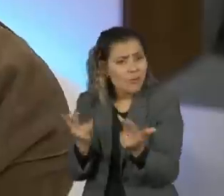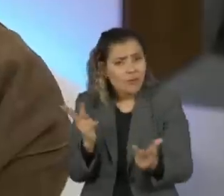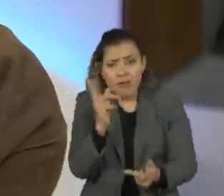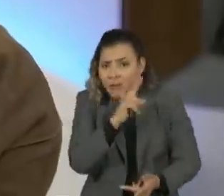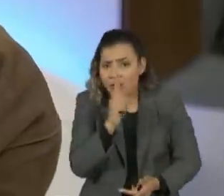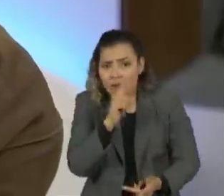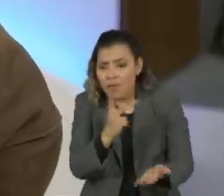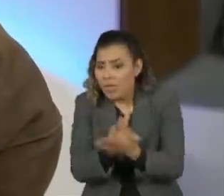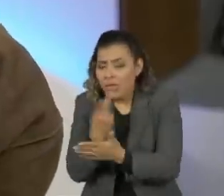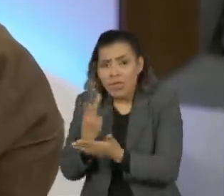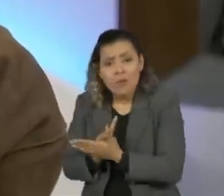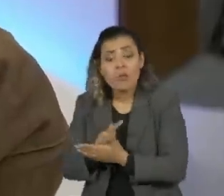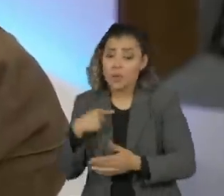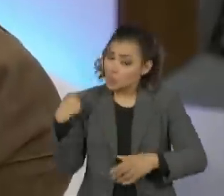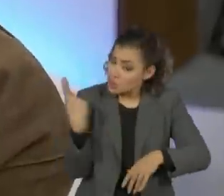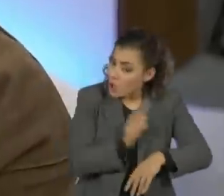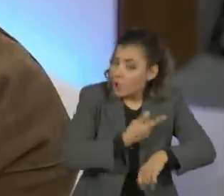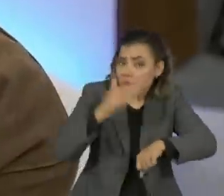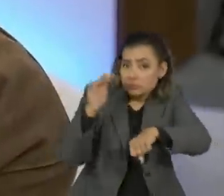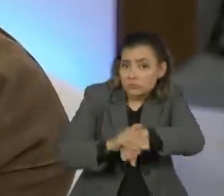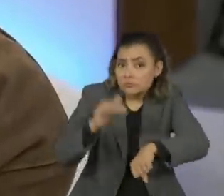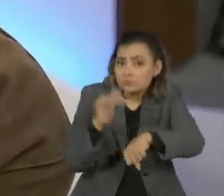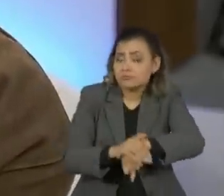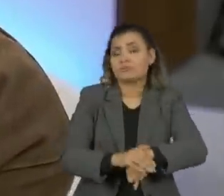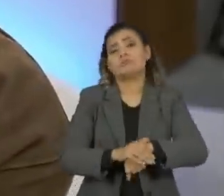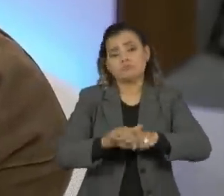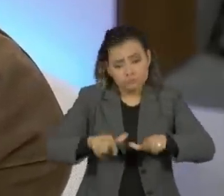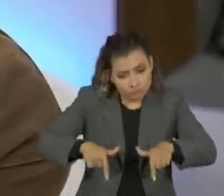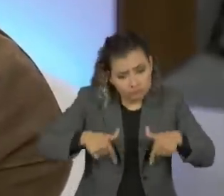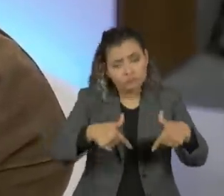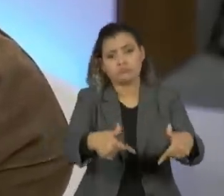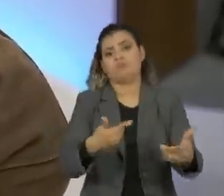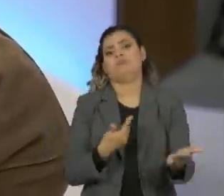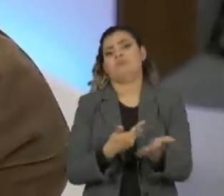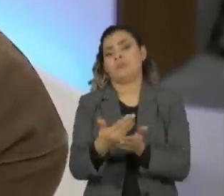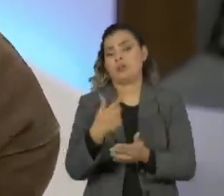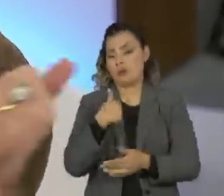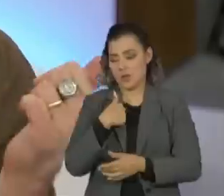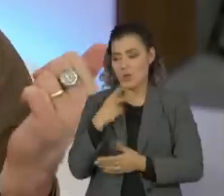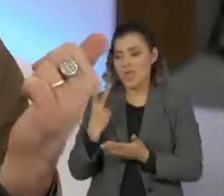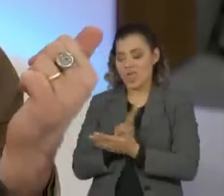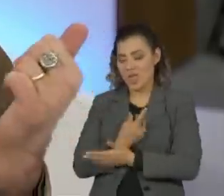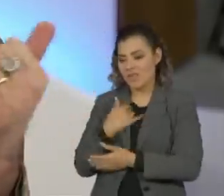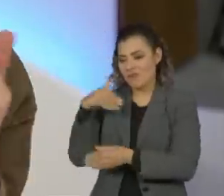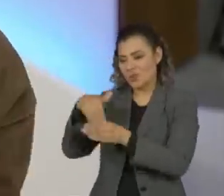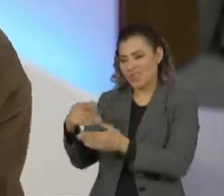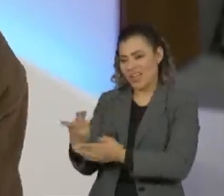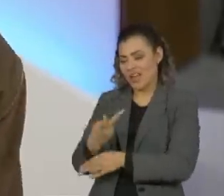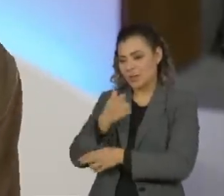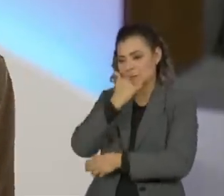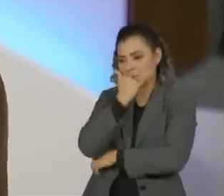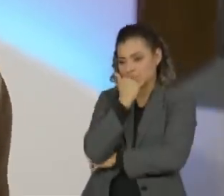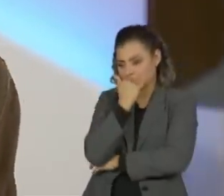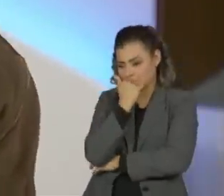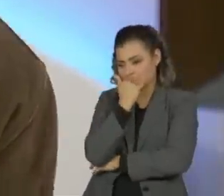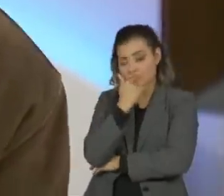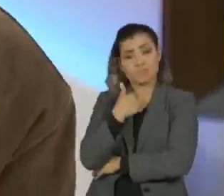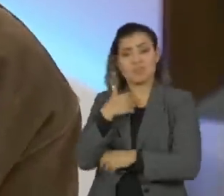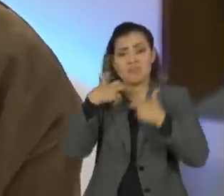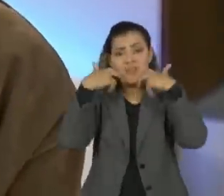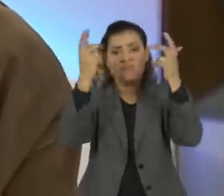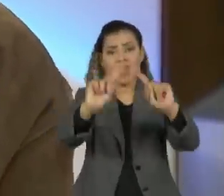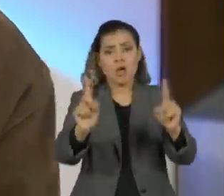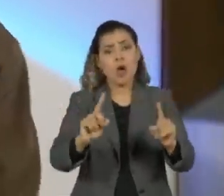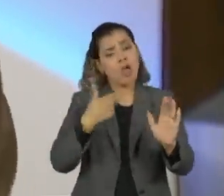começarmos, nós, olharmos, mas eu errei nessa, essa aqui eu vacilei, e não ter essa vergonha como você,